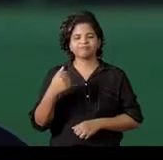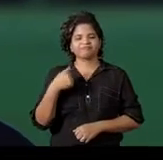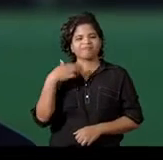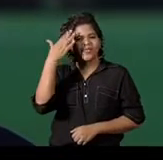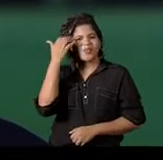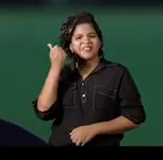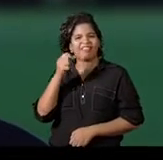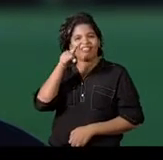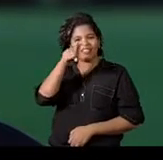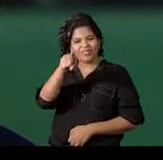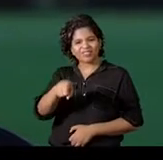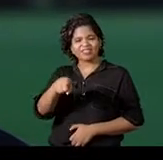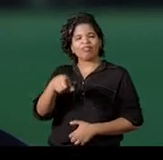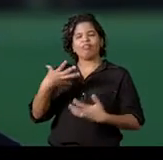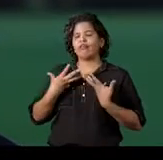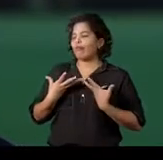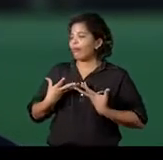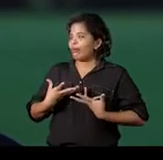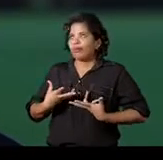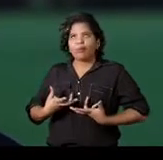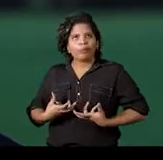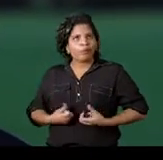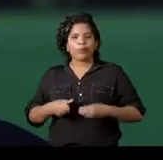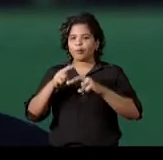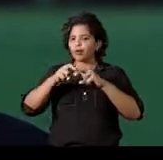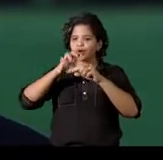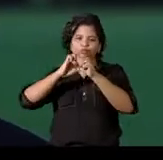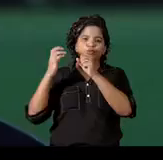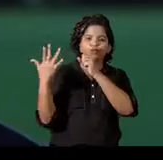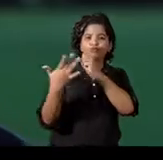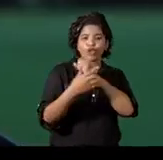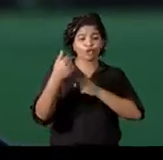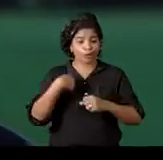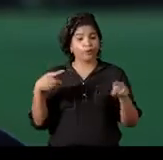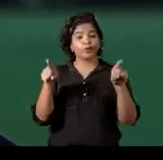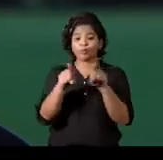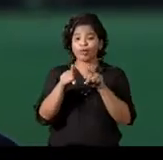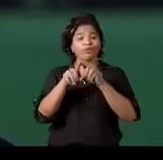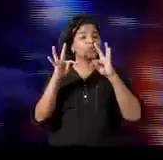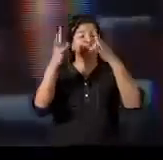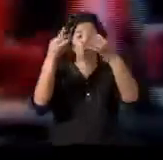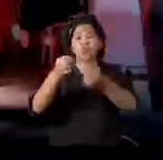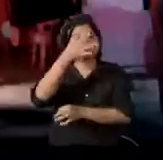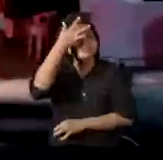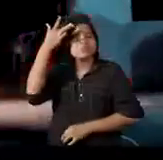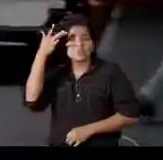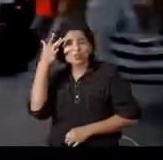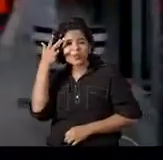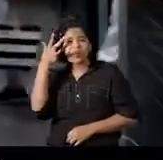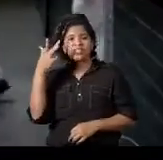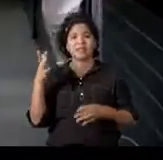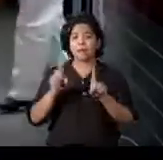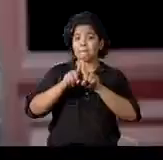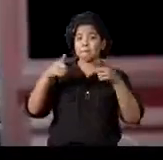Eu sei que você está cansado do coronavírus, eu também estou, todo mundo está. Agora